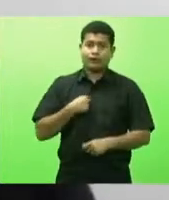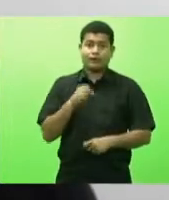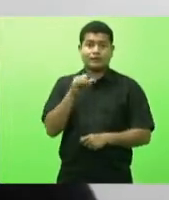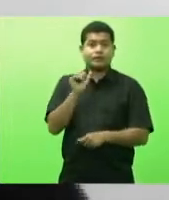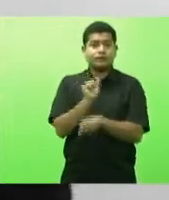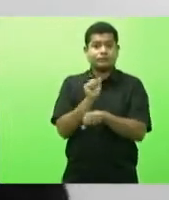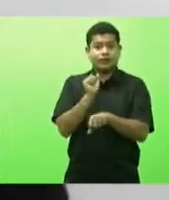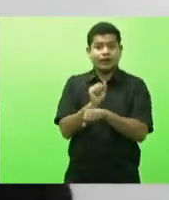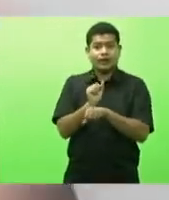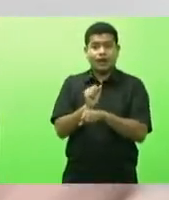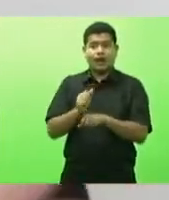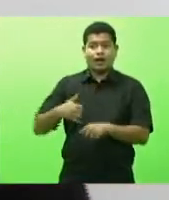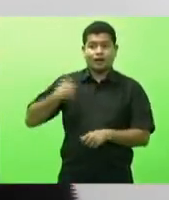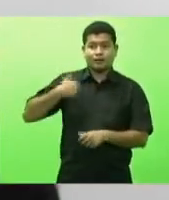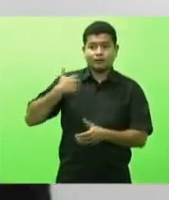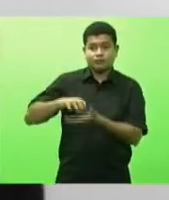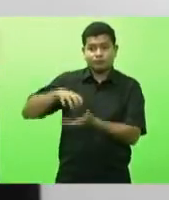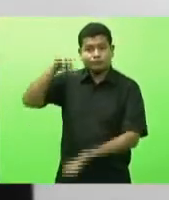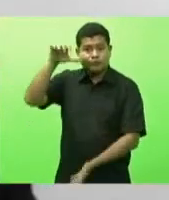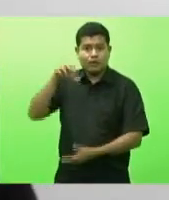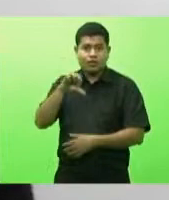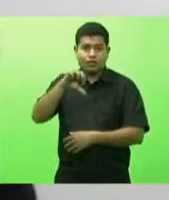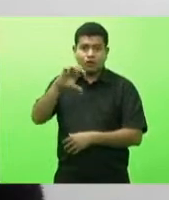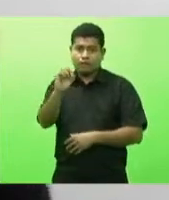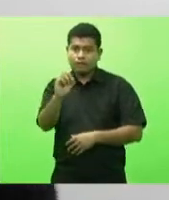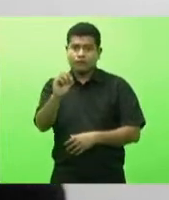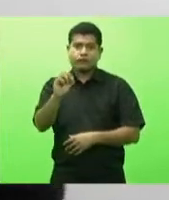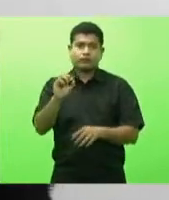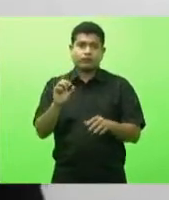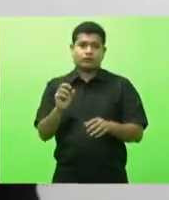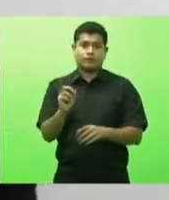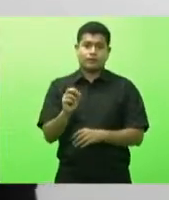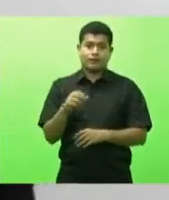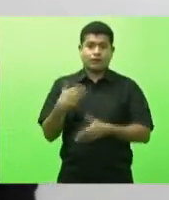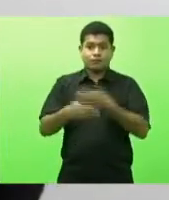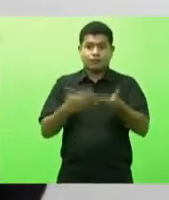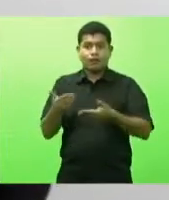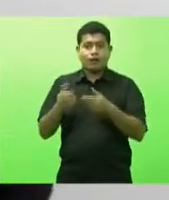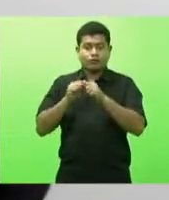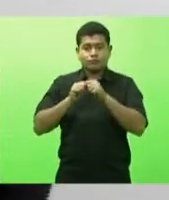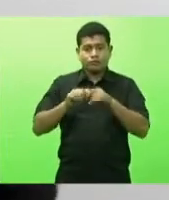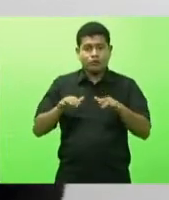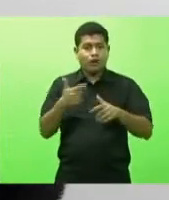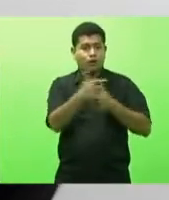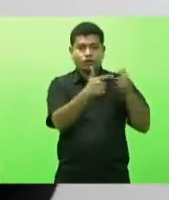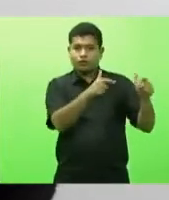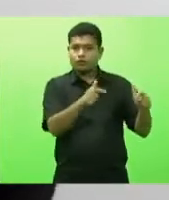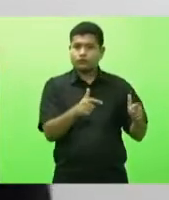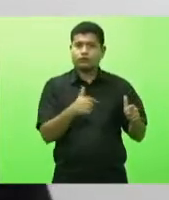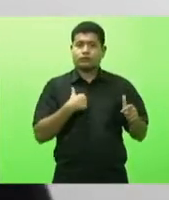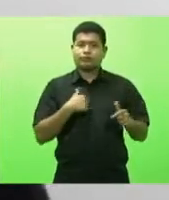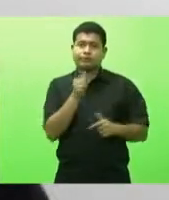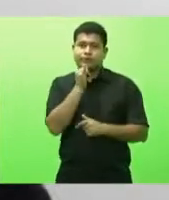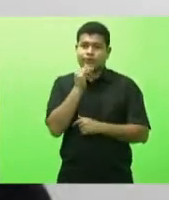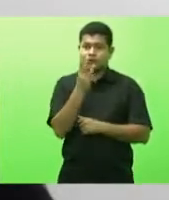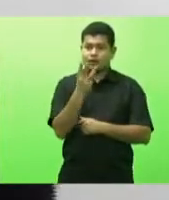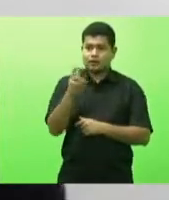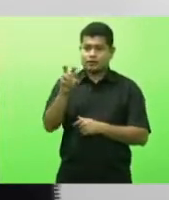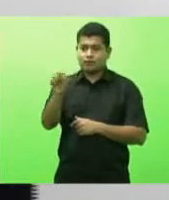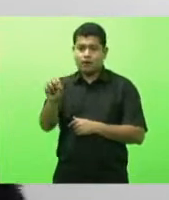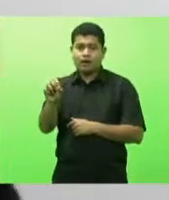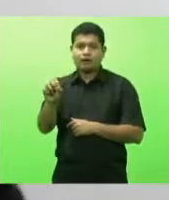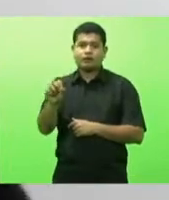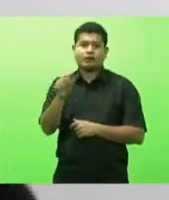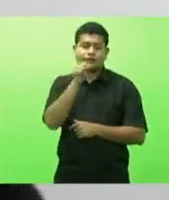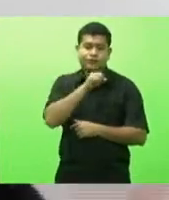de 90 anos sem poder ampliar para os demais numa cidade com 350 idosos do jeito que está indo o